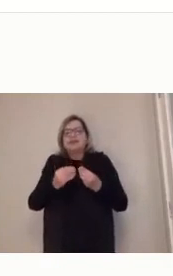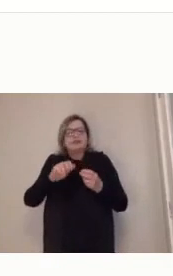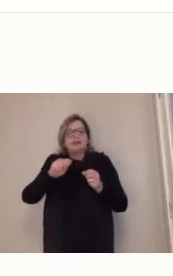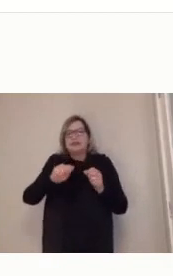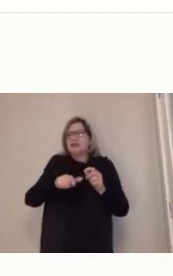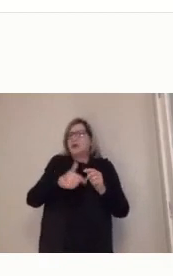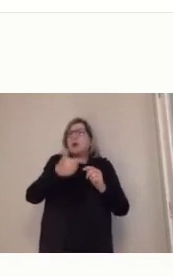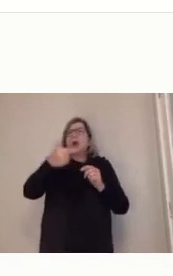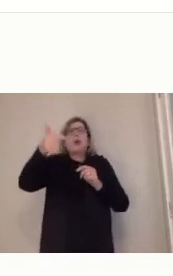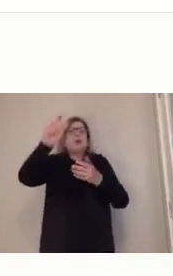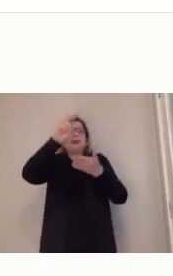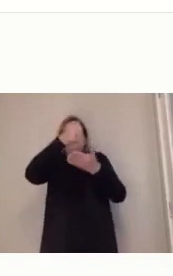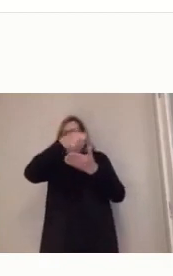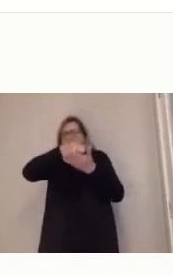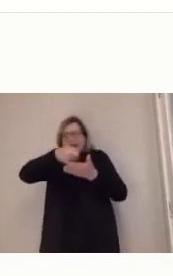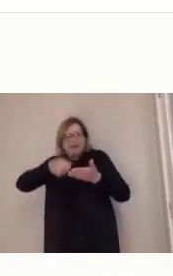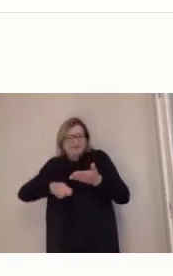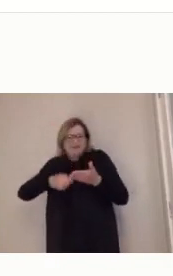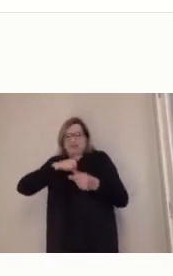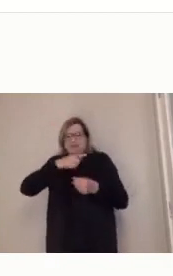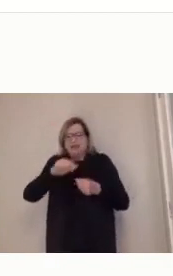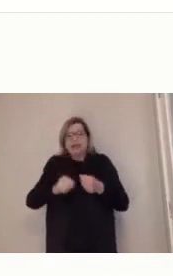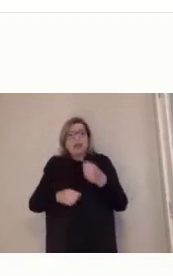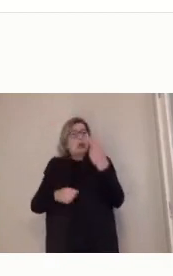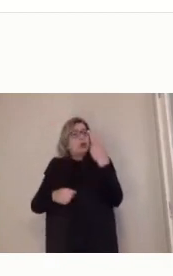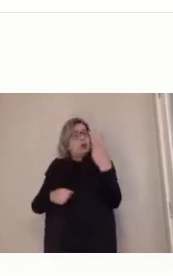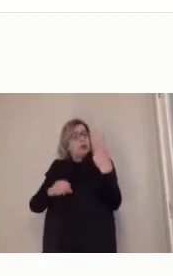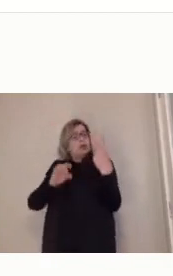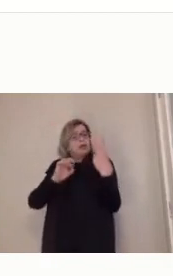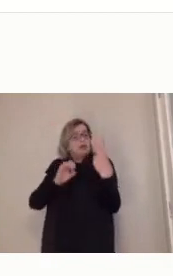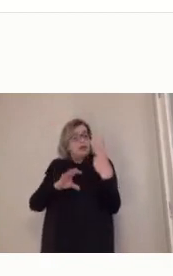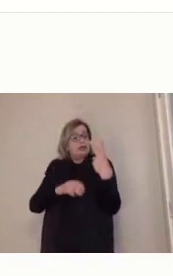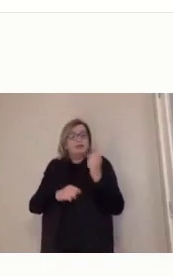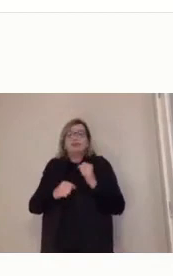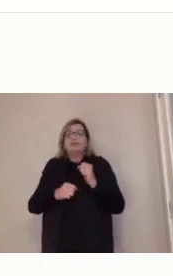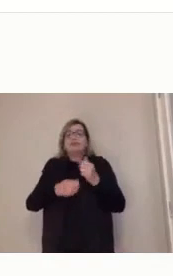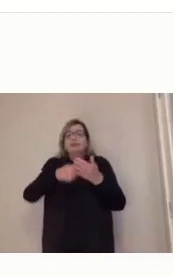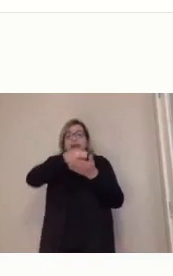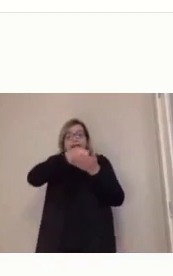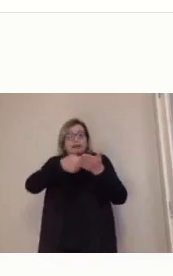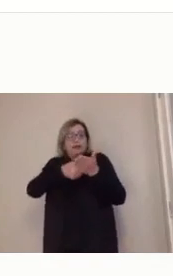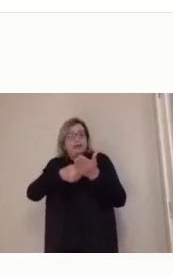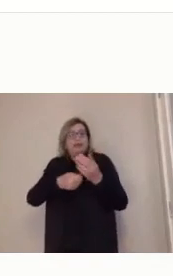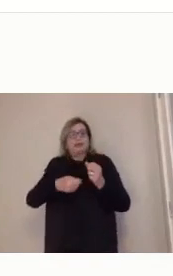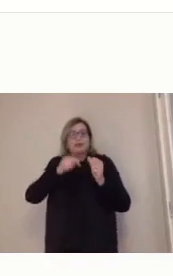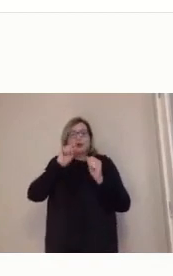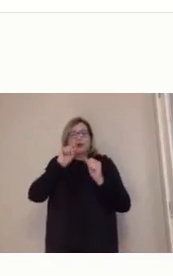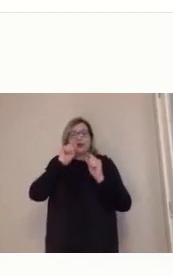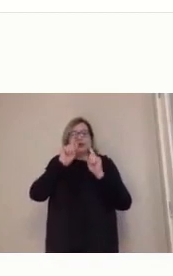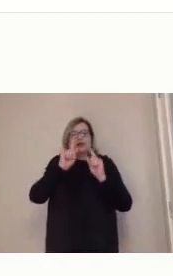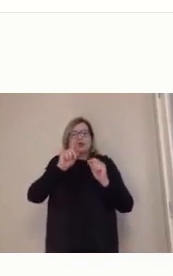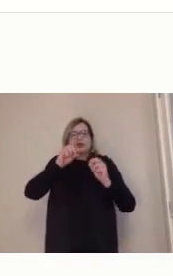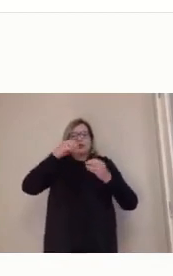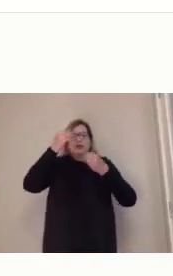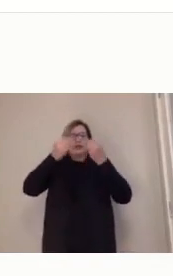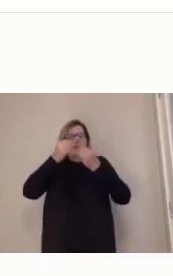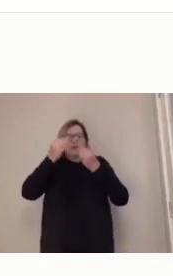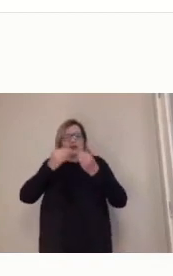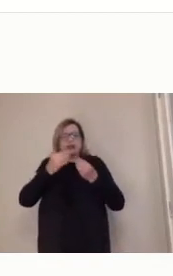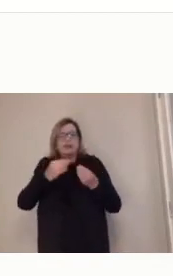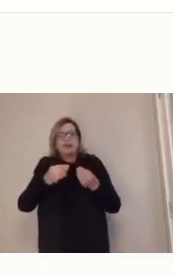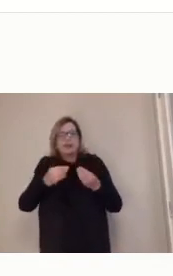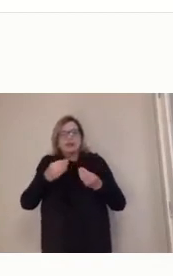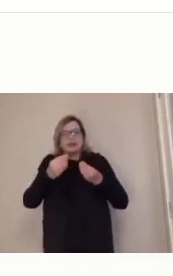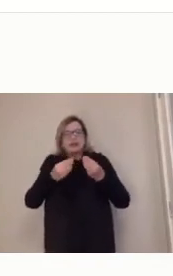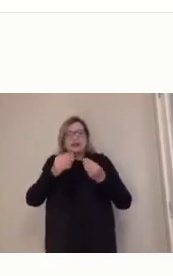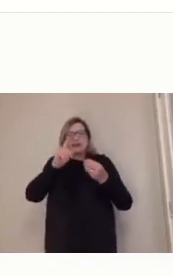nós só temos dois textos, um na unidade 1, que é sobre net etiqueta, etiqueta na internet, como